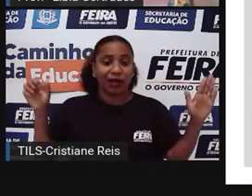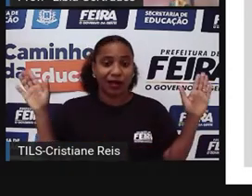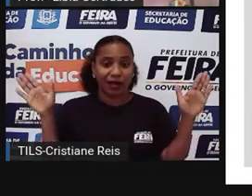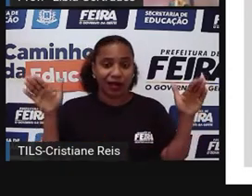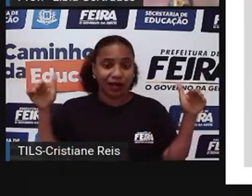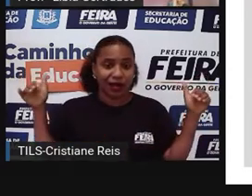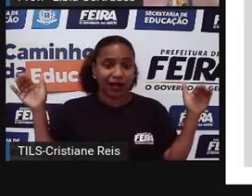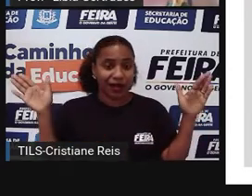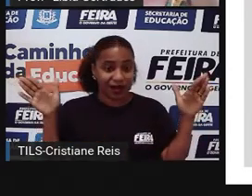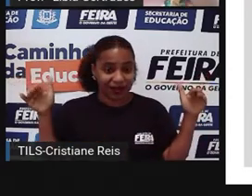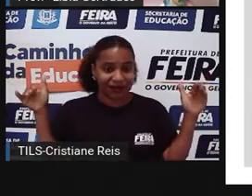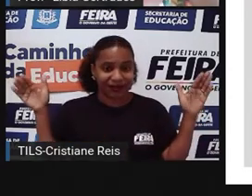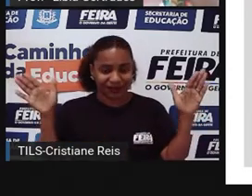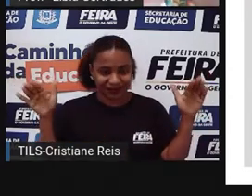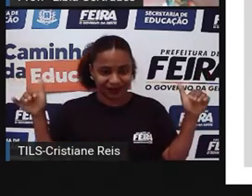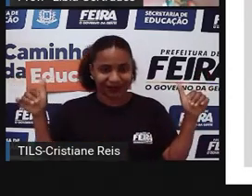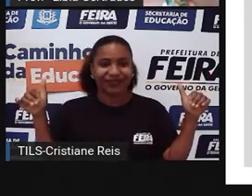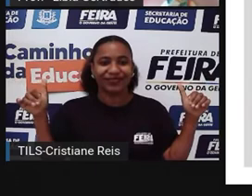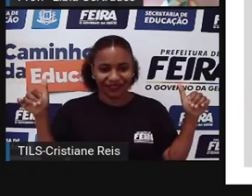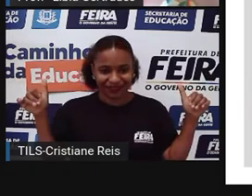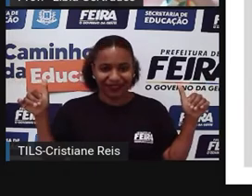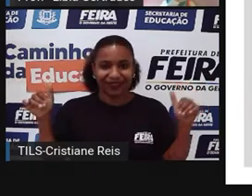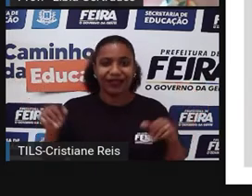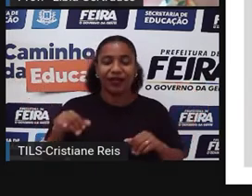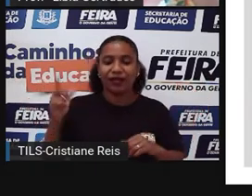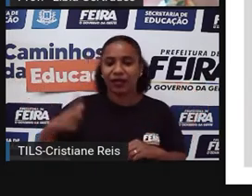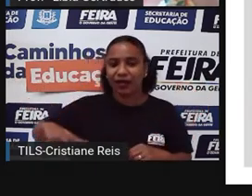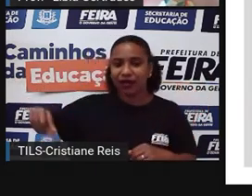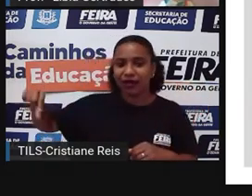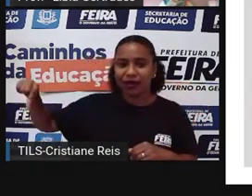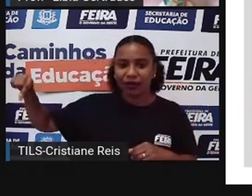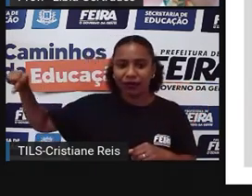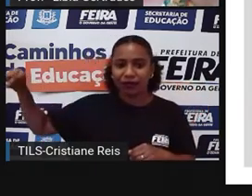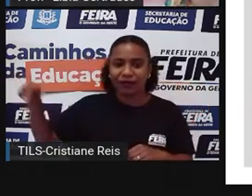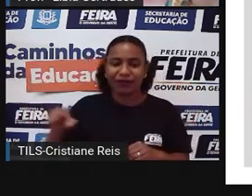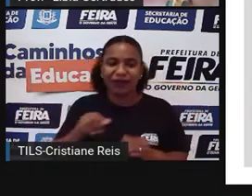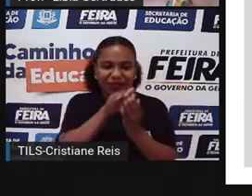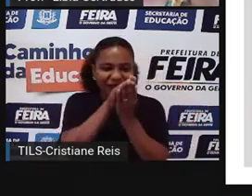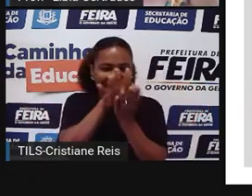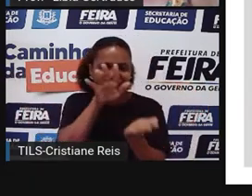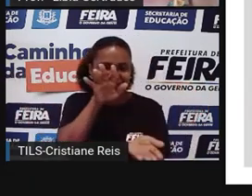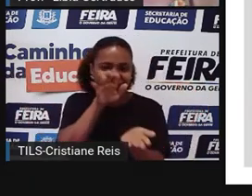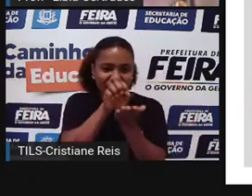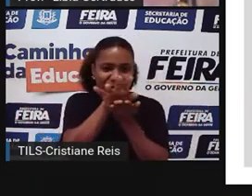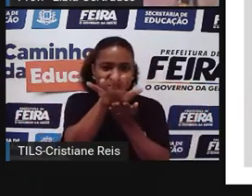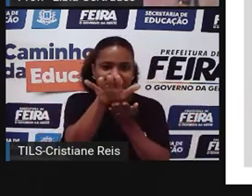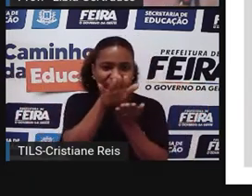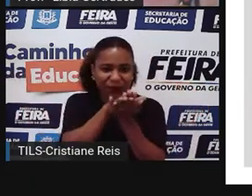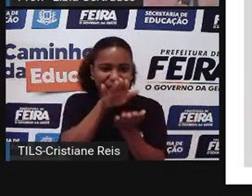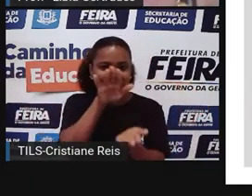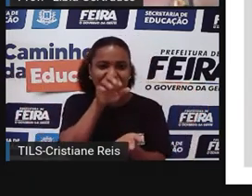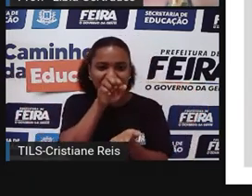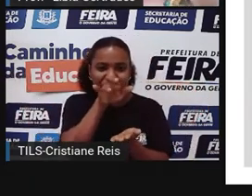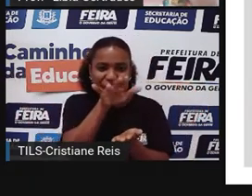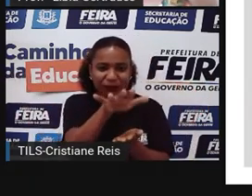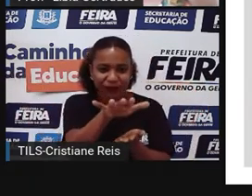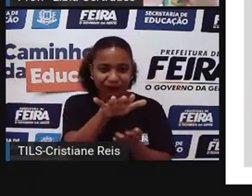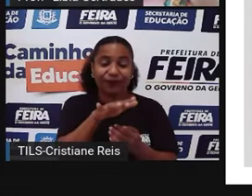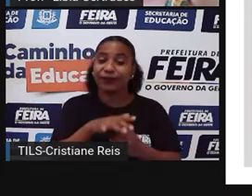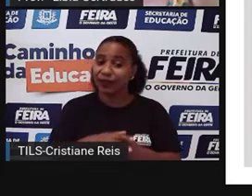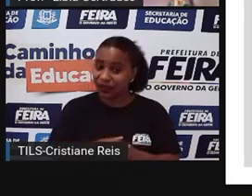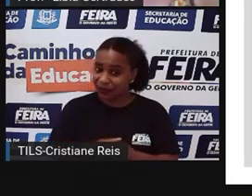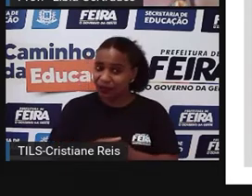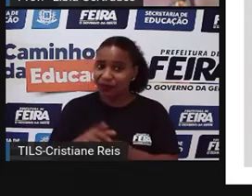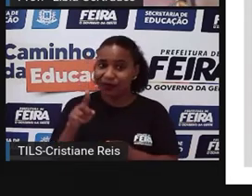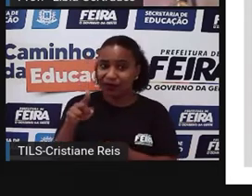devorava as pessoas, era um monstro, assim, amedrontador, né? Que amedrontava todas as cidades de Tebas. E